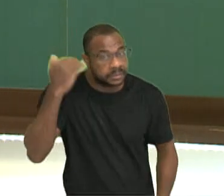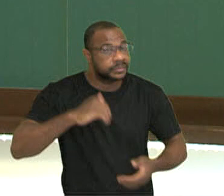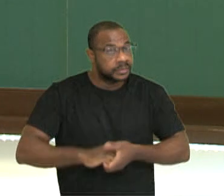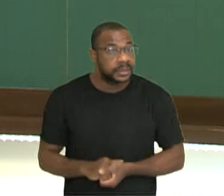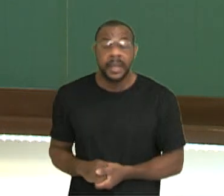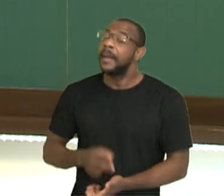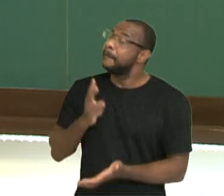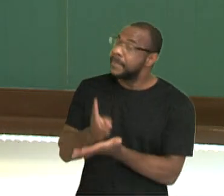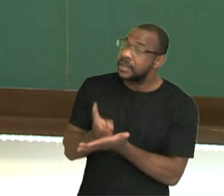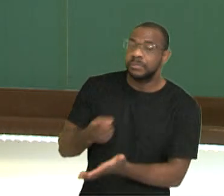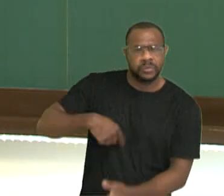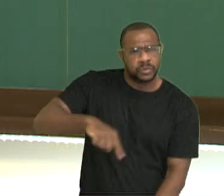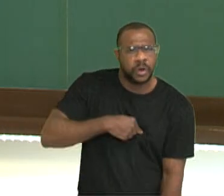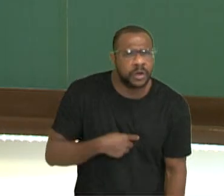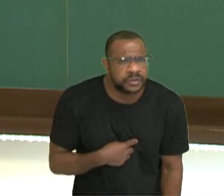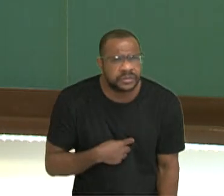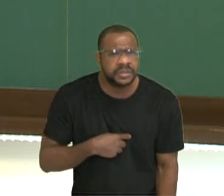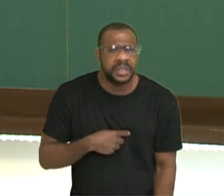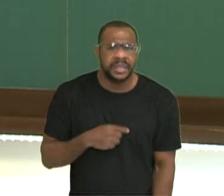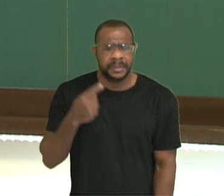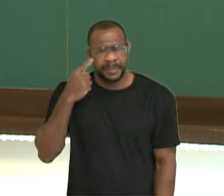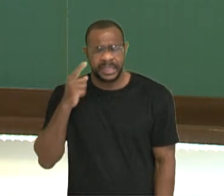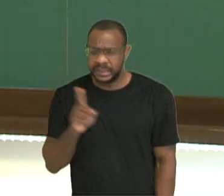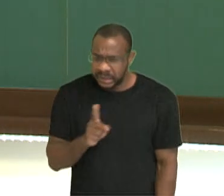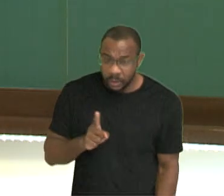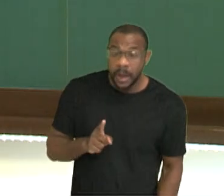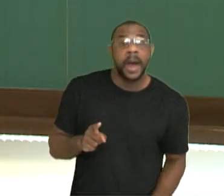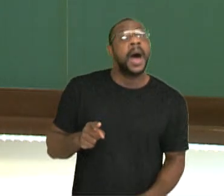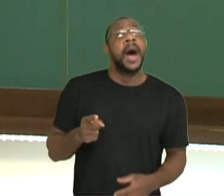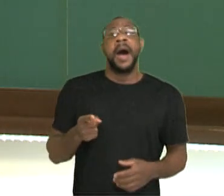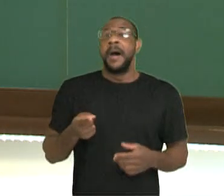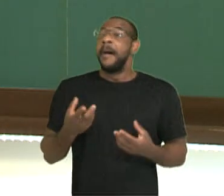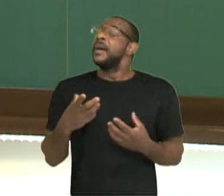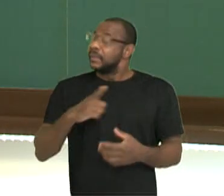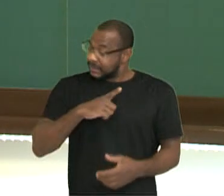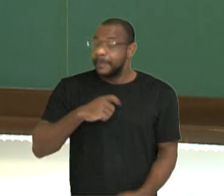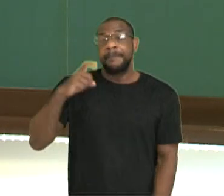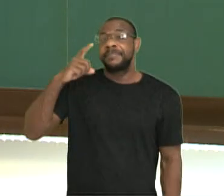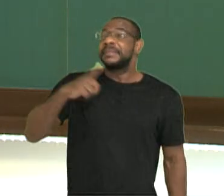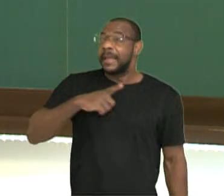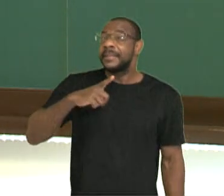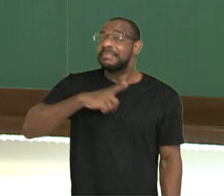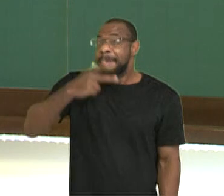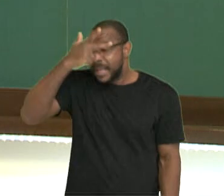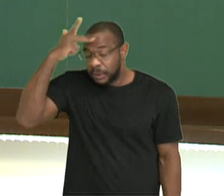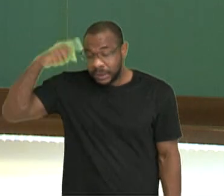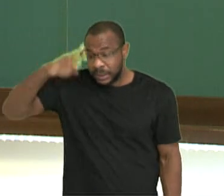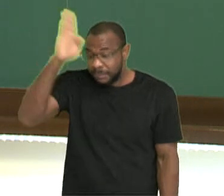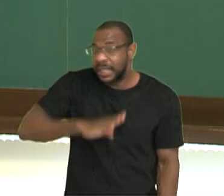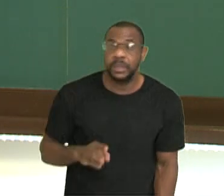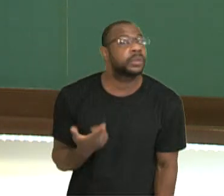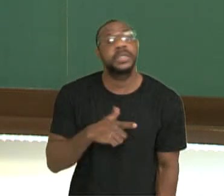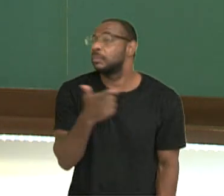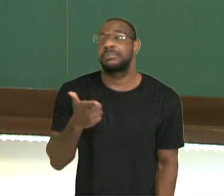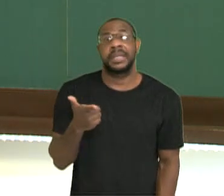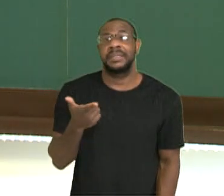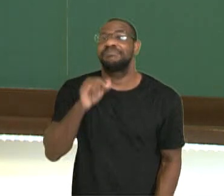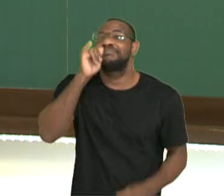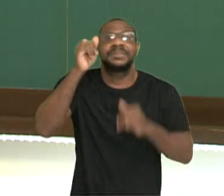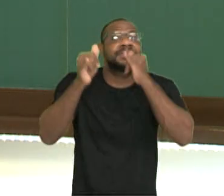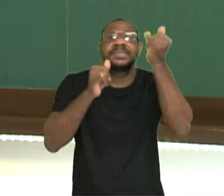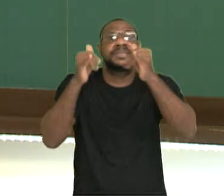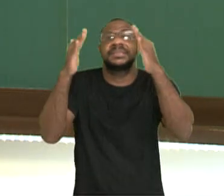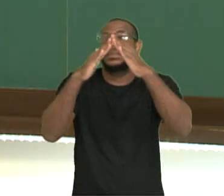mesmo que a gente imagine que não, mas muitas pessoas no Brasil têm dificuldade de acesso a todos esses serviços ou não